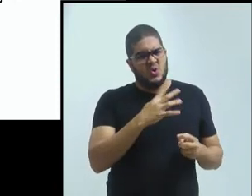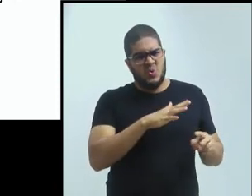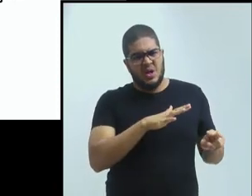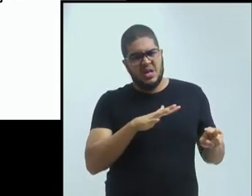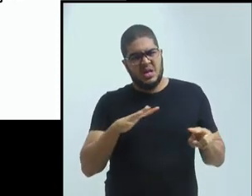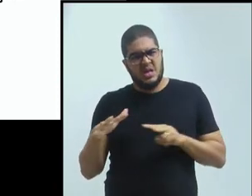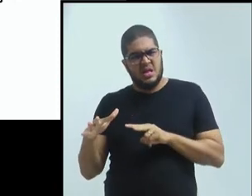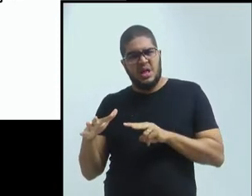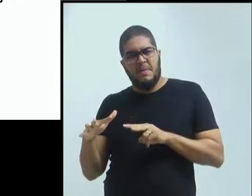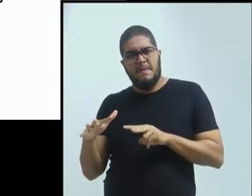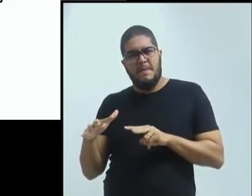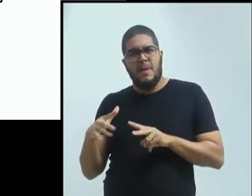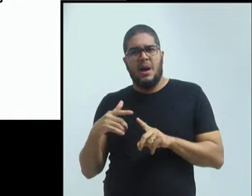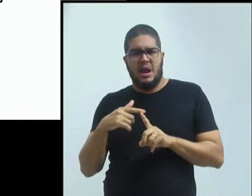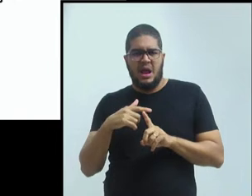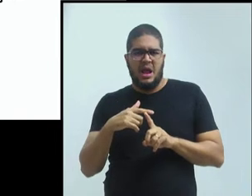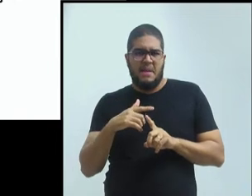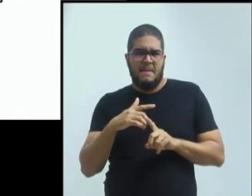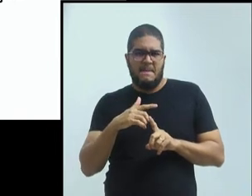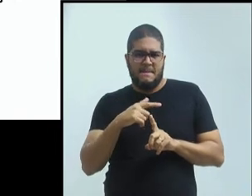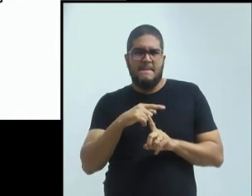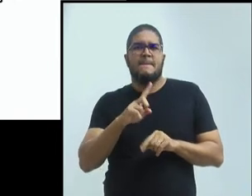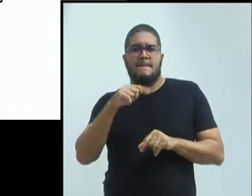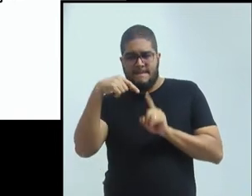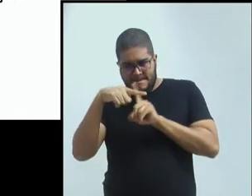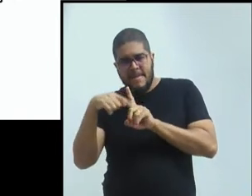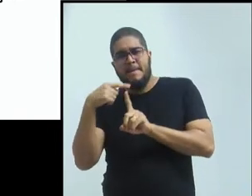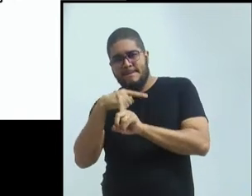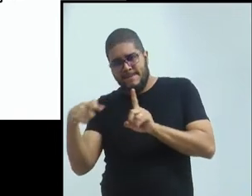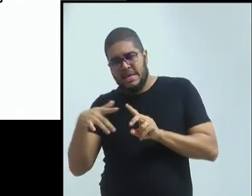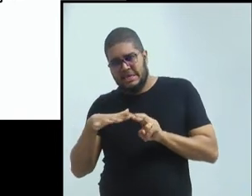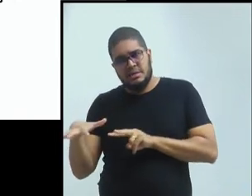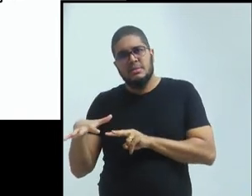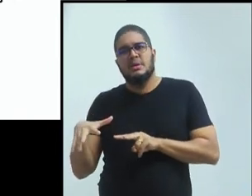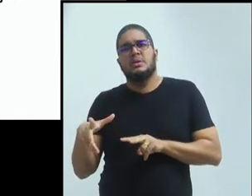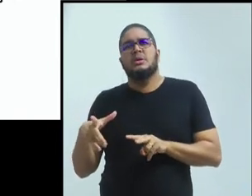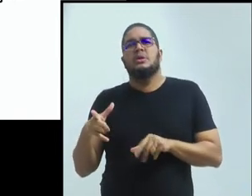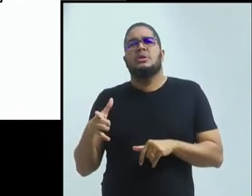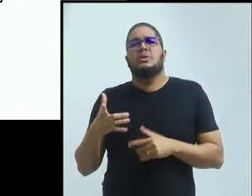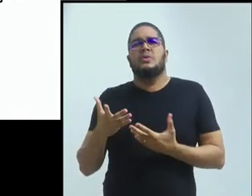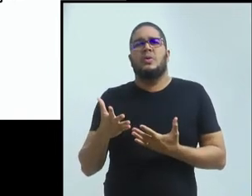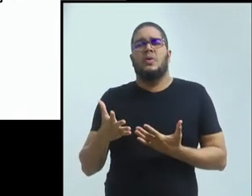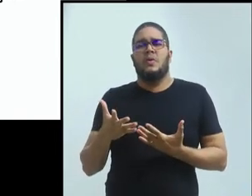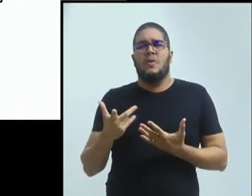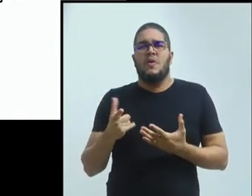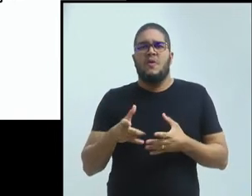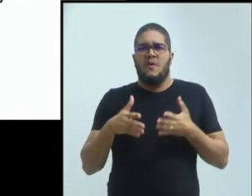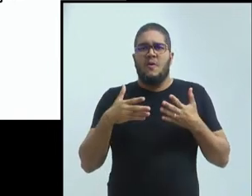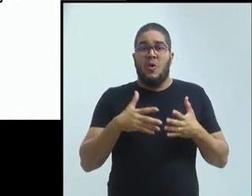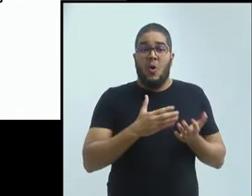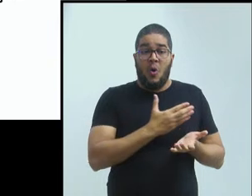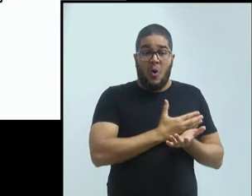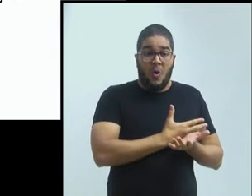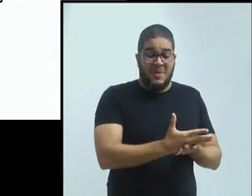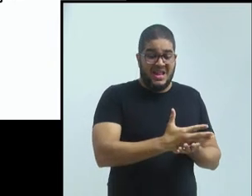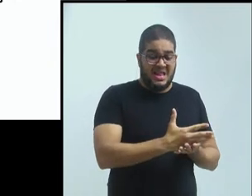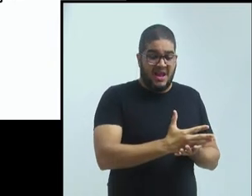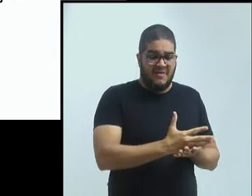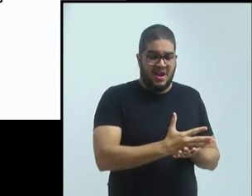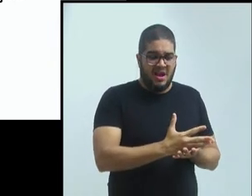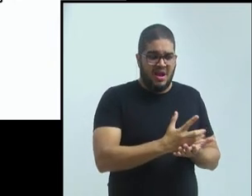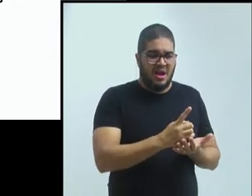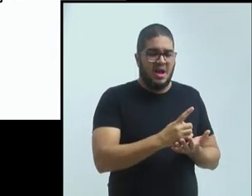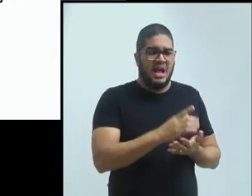de aula todos os dias. A gente começava às 13h, e era para ir até às 8h da noite. Eu terminava um pouco mais cedo, porque